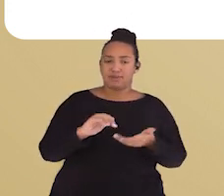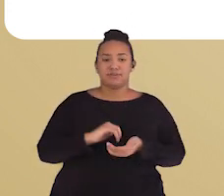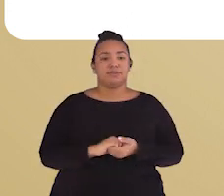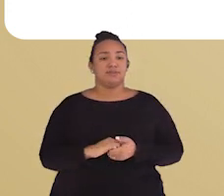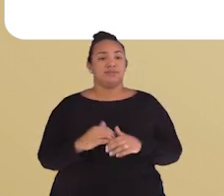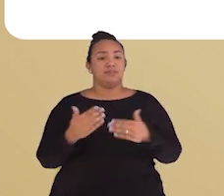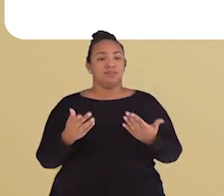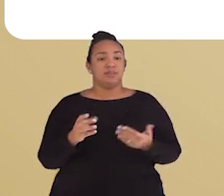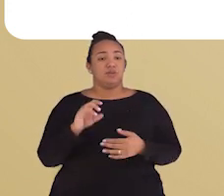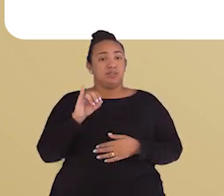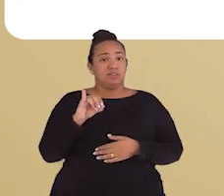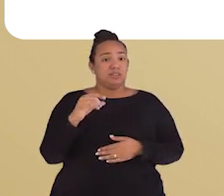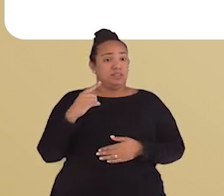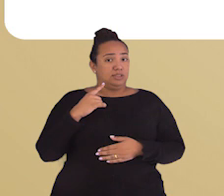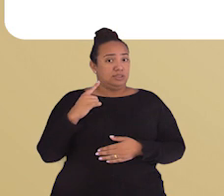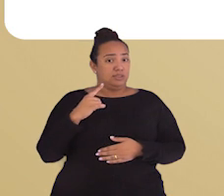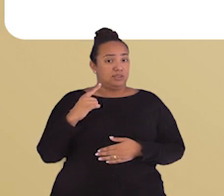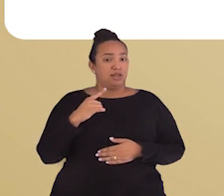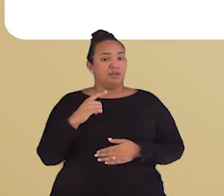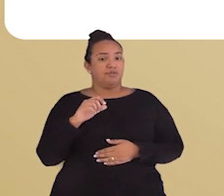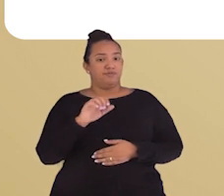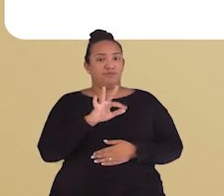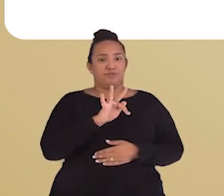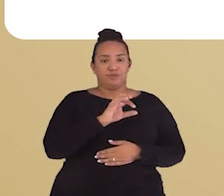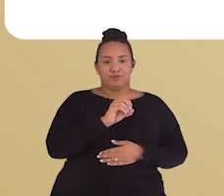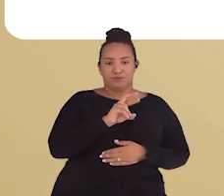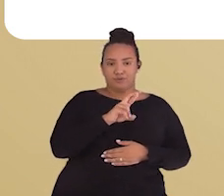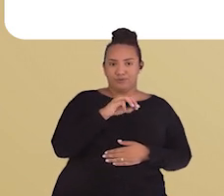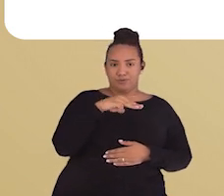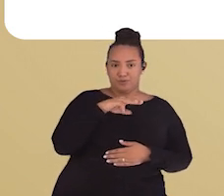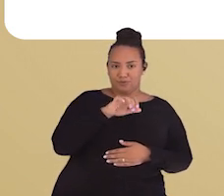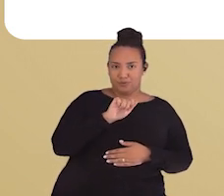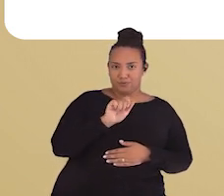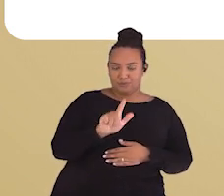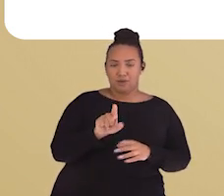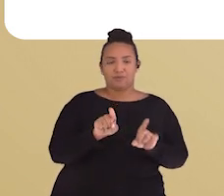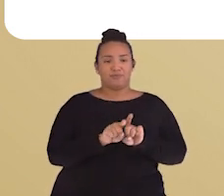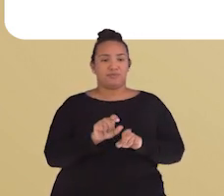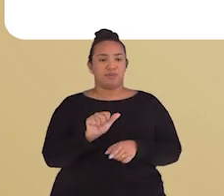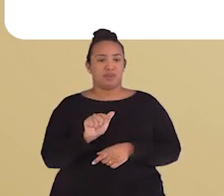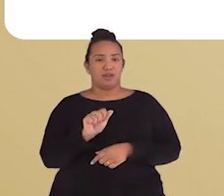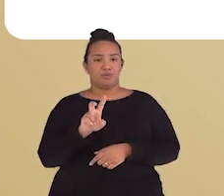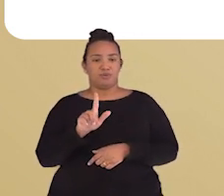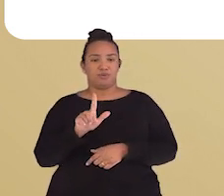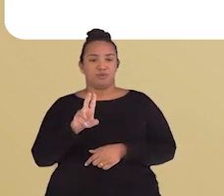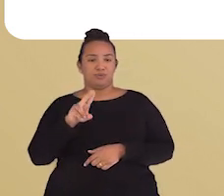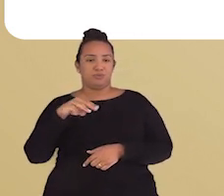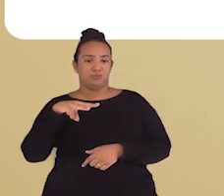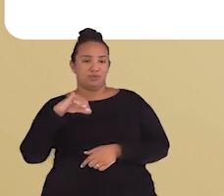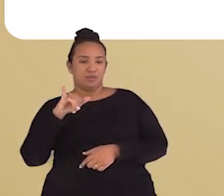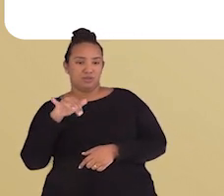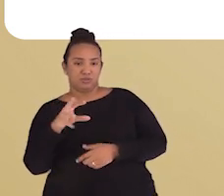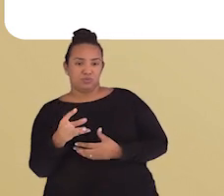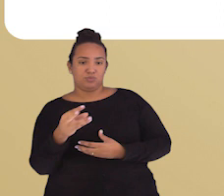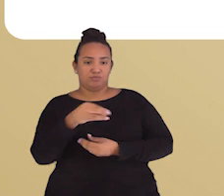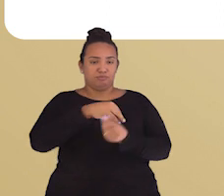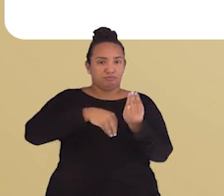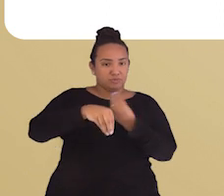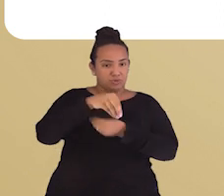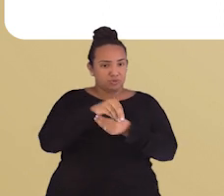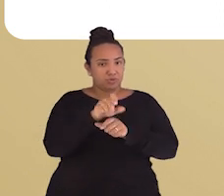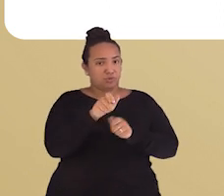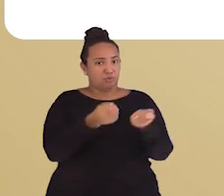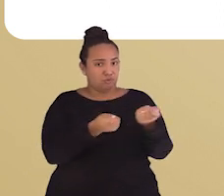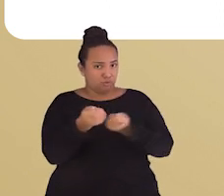enquanto uma grande exposição ao alumínio e formaldeído e o encontro de frente com o patógeno super poderoso são definitivamente más ideias, uma